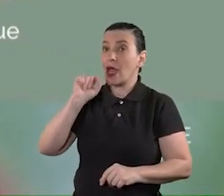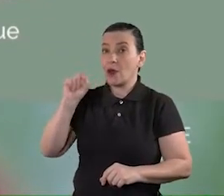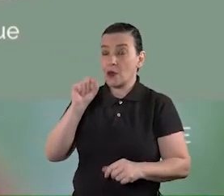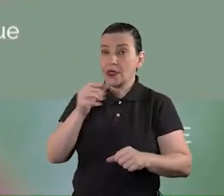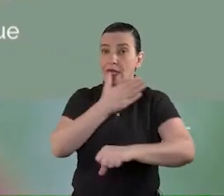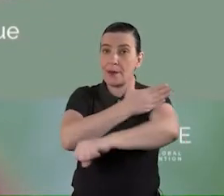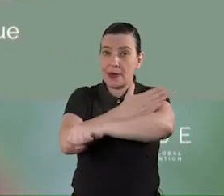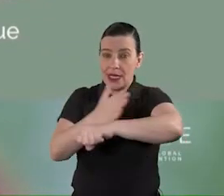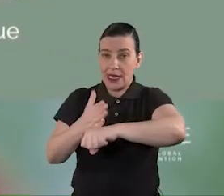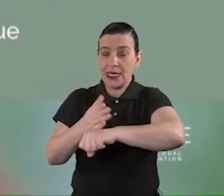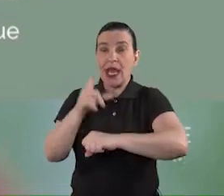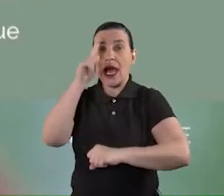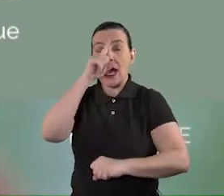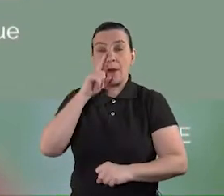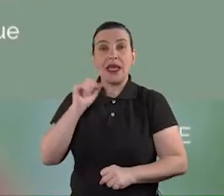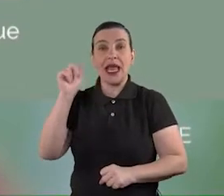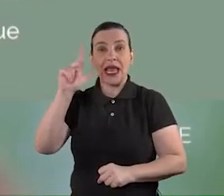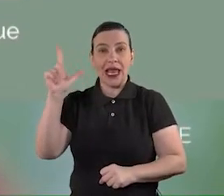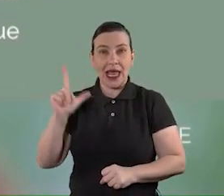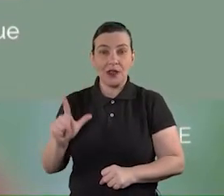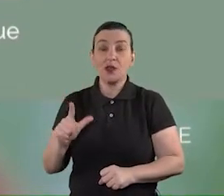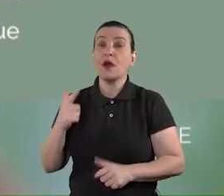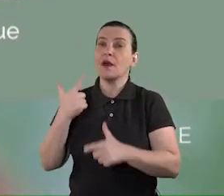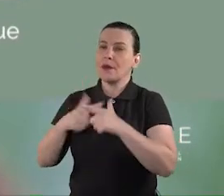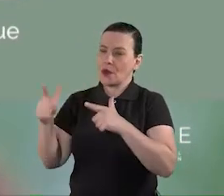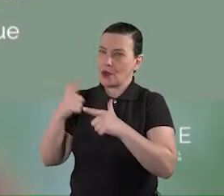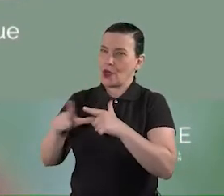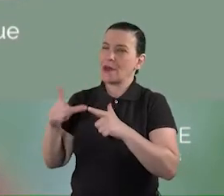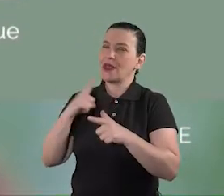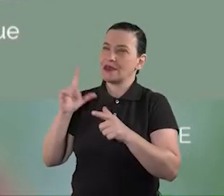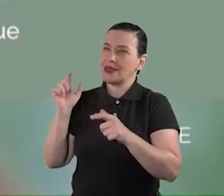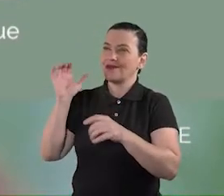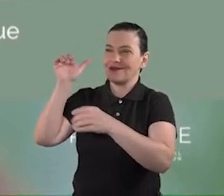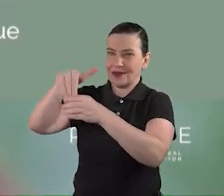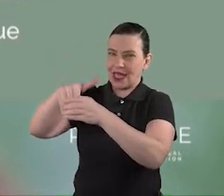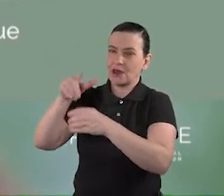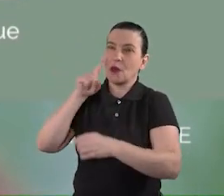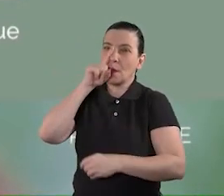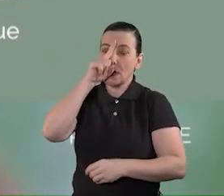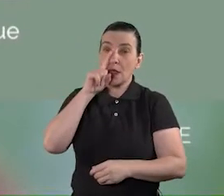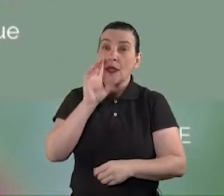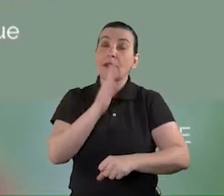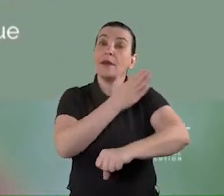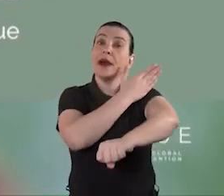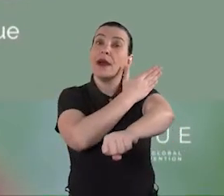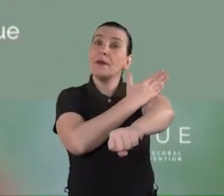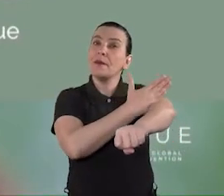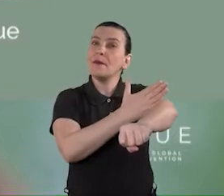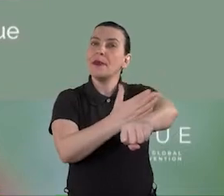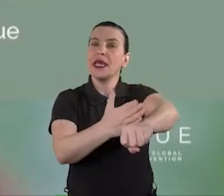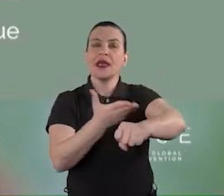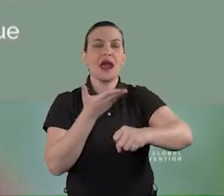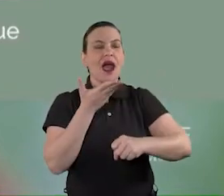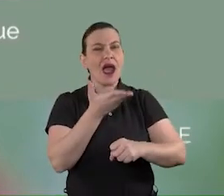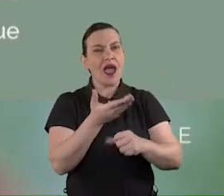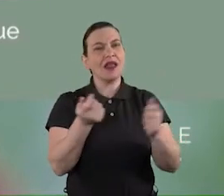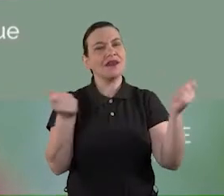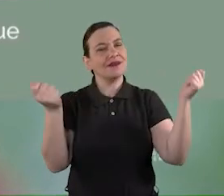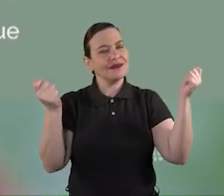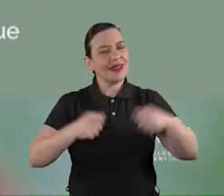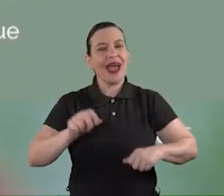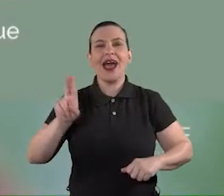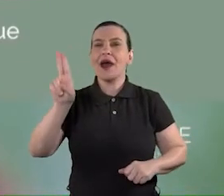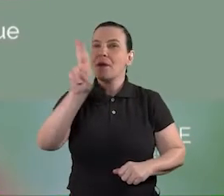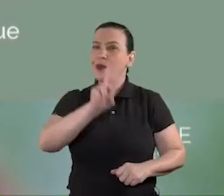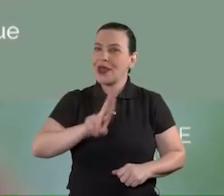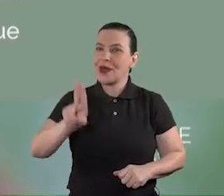amarelo e azul da cânfora tem problemas de toxicidade portanto a cânfora branca é a mais aceitável para a